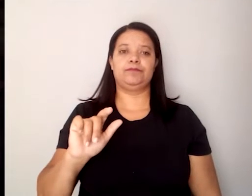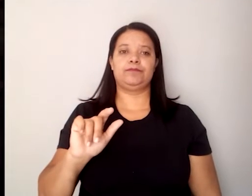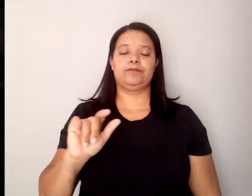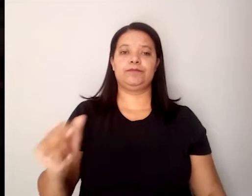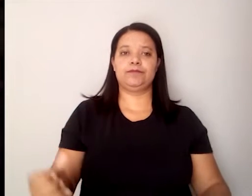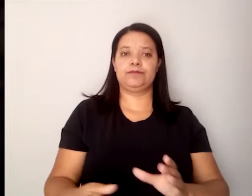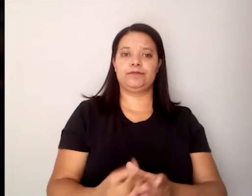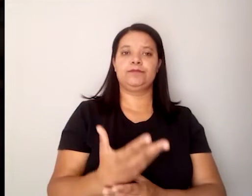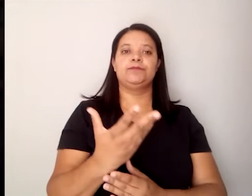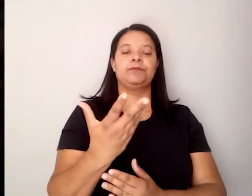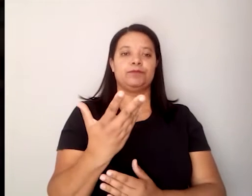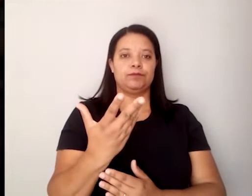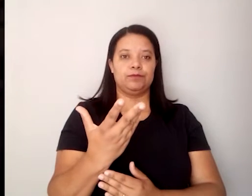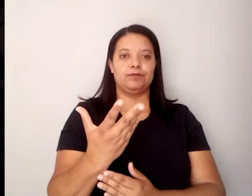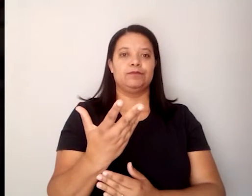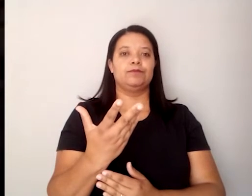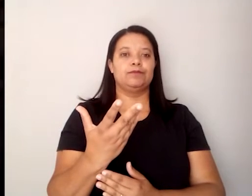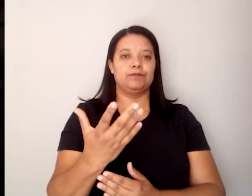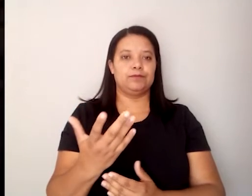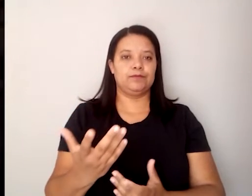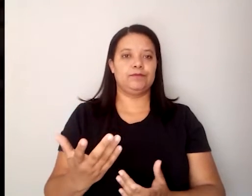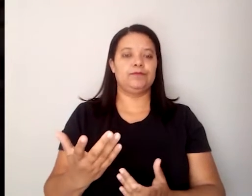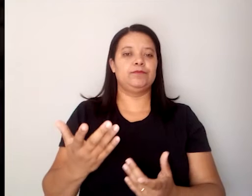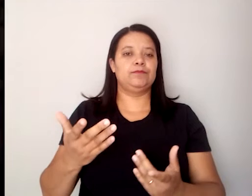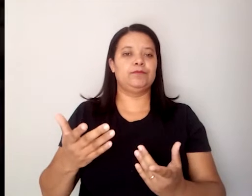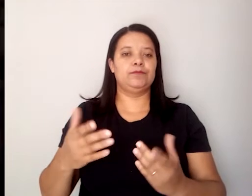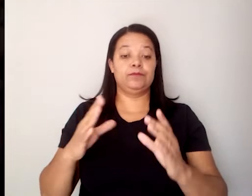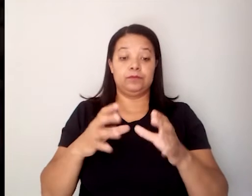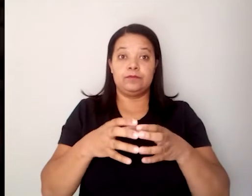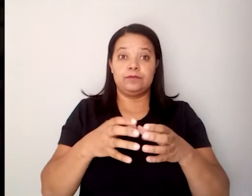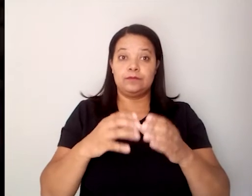nascidas nas margens desses rios,